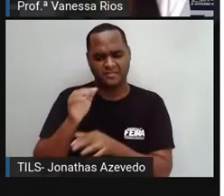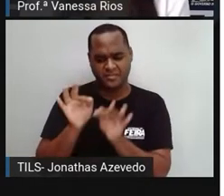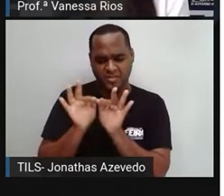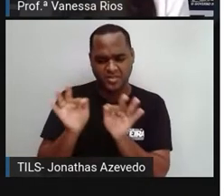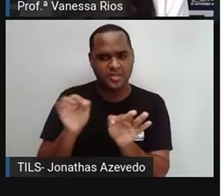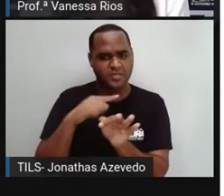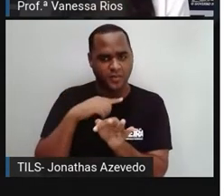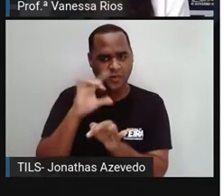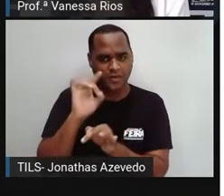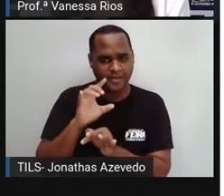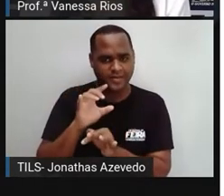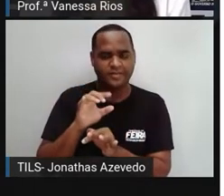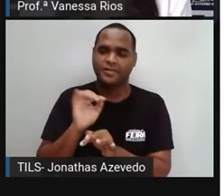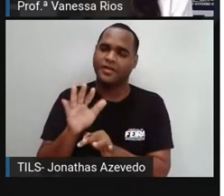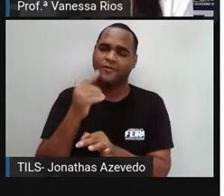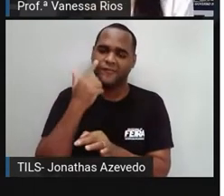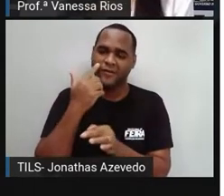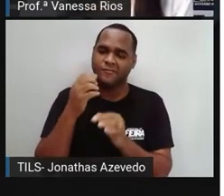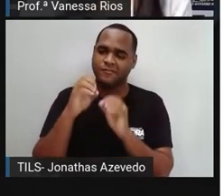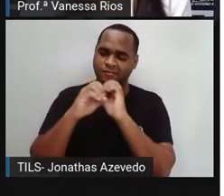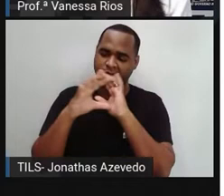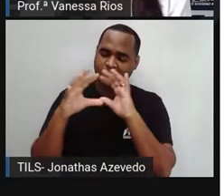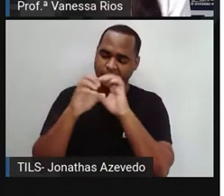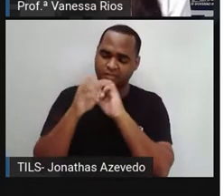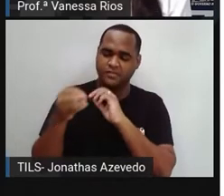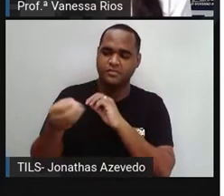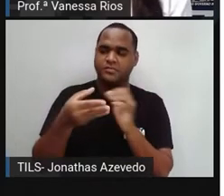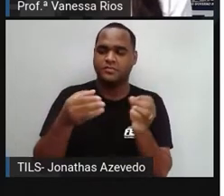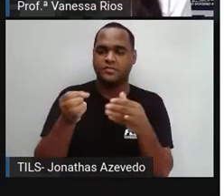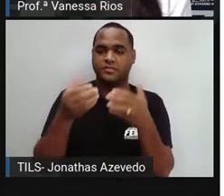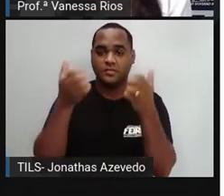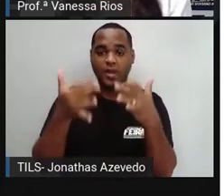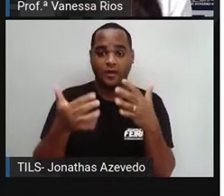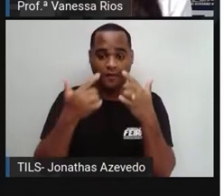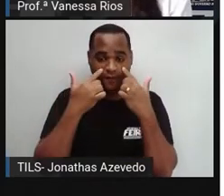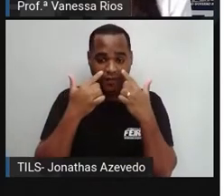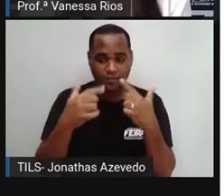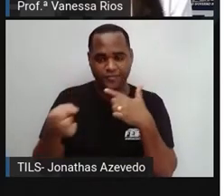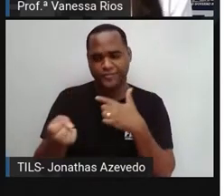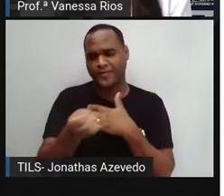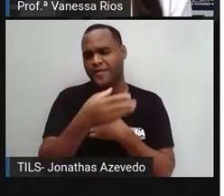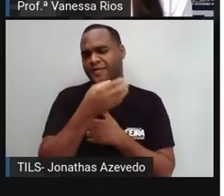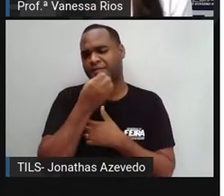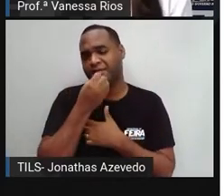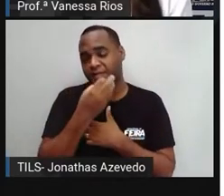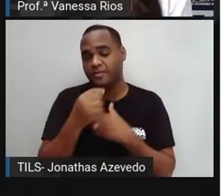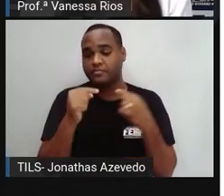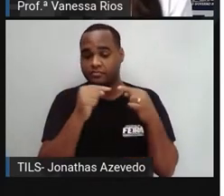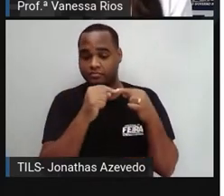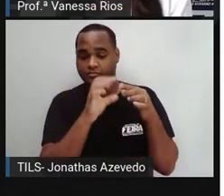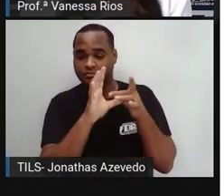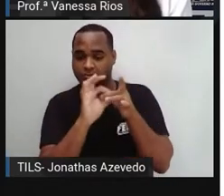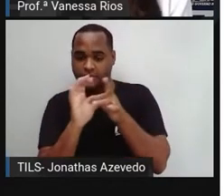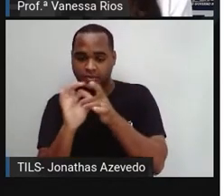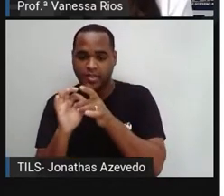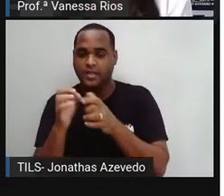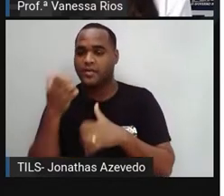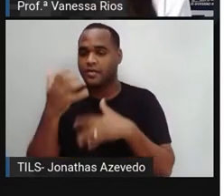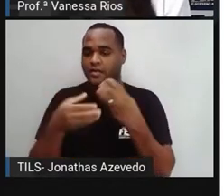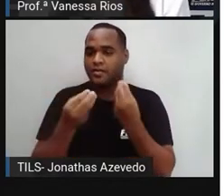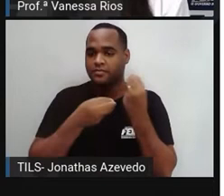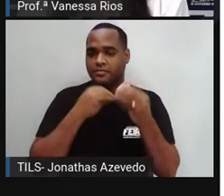mas que tiveram aí um olhar inovador e que esse olhar inovador, ligado à questão do